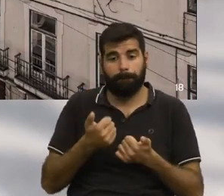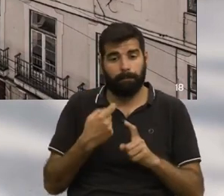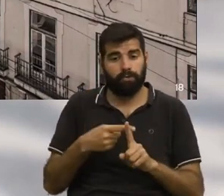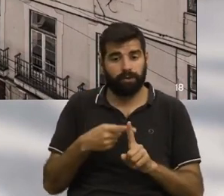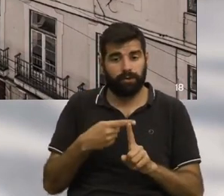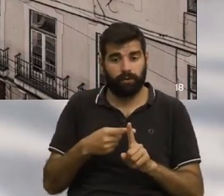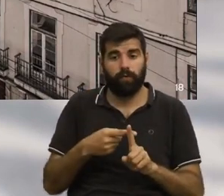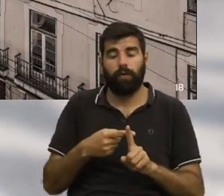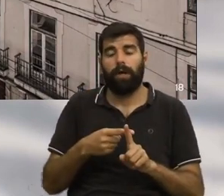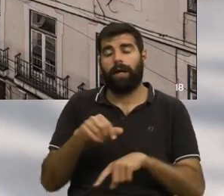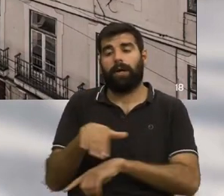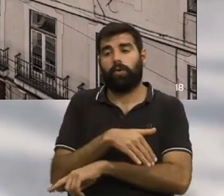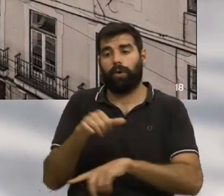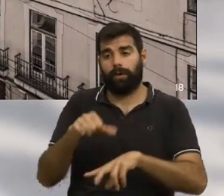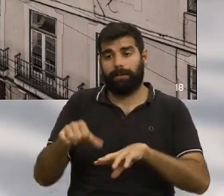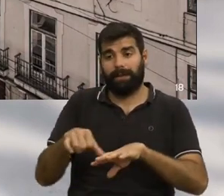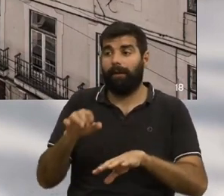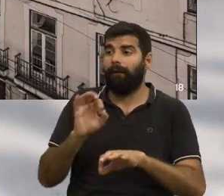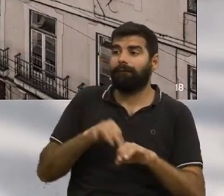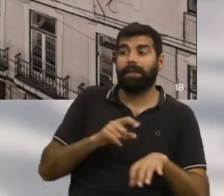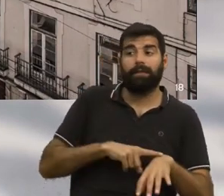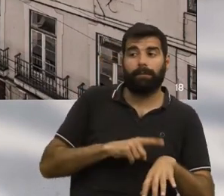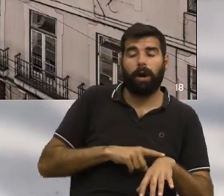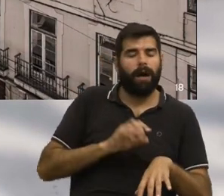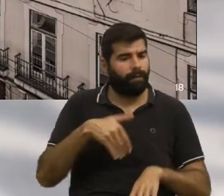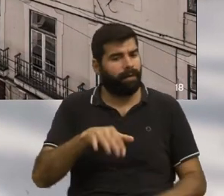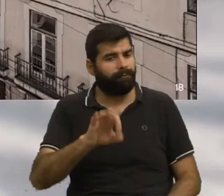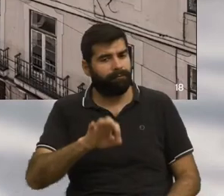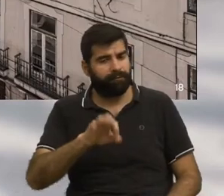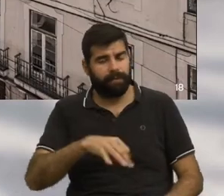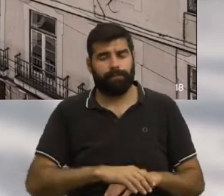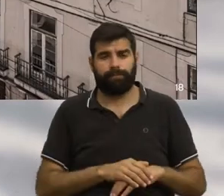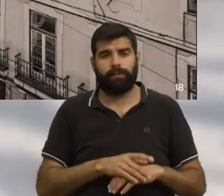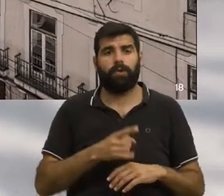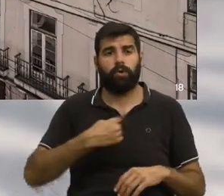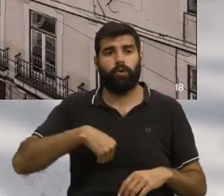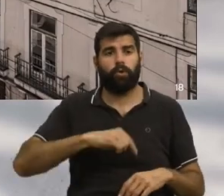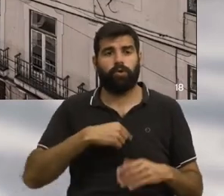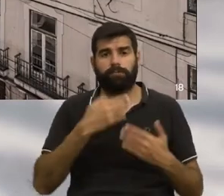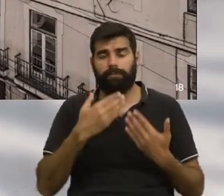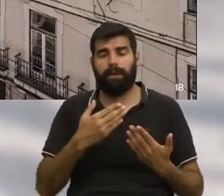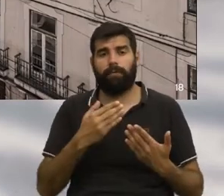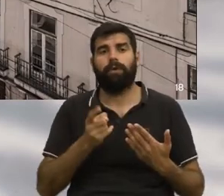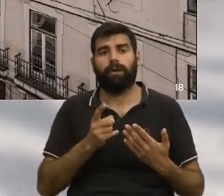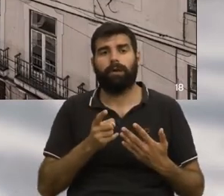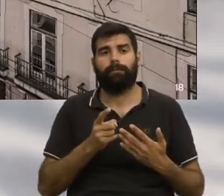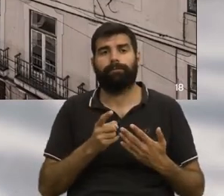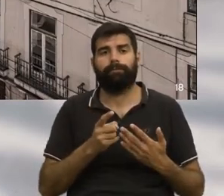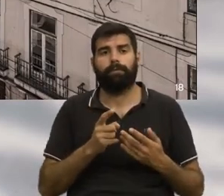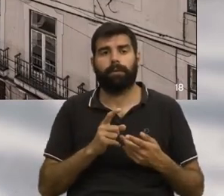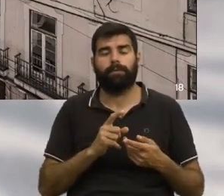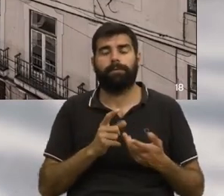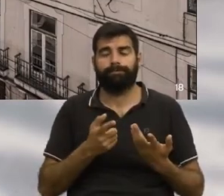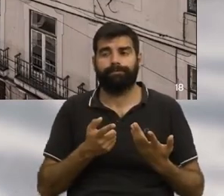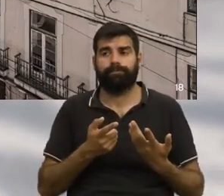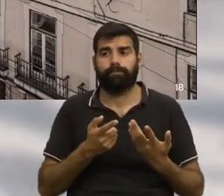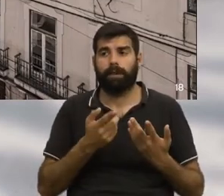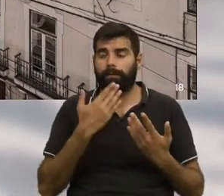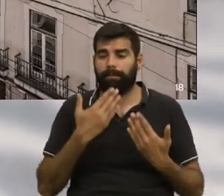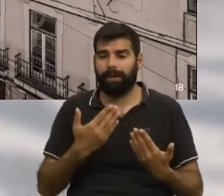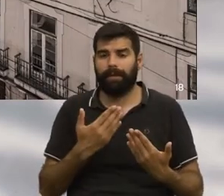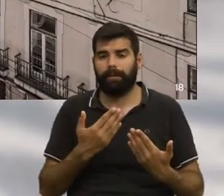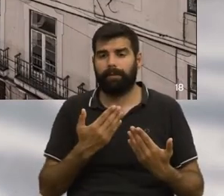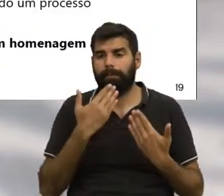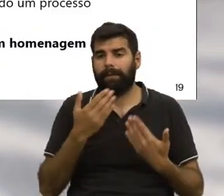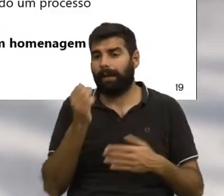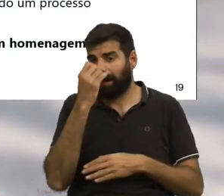Já terminou o seu tempo, senhor. E vou terminar. Mas para a qual recebemos um pedido de reiterado de muitos, muitos deles. Portanto, precisamos